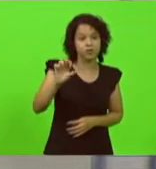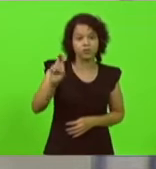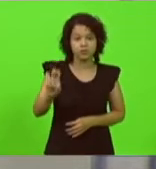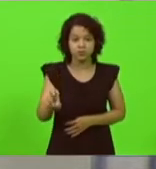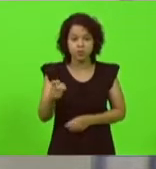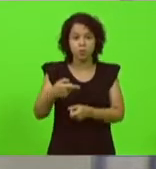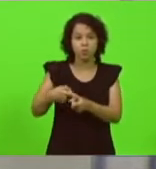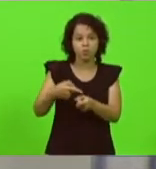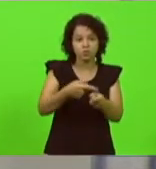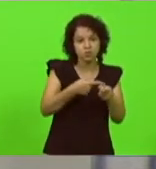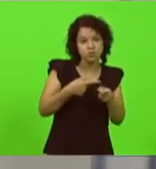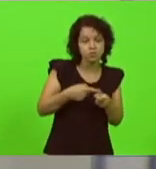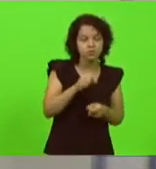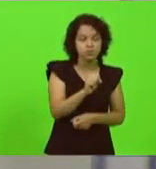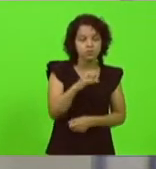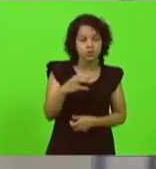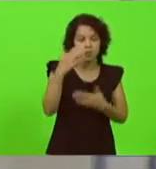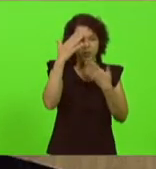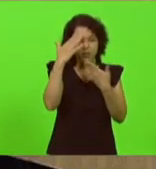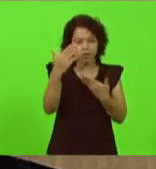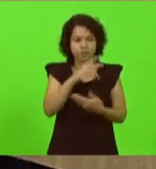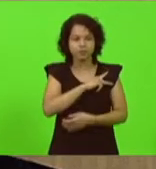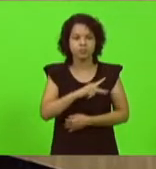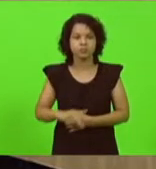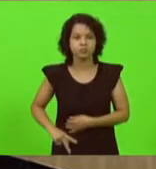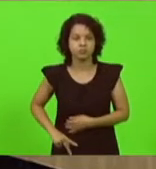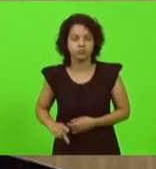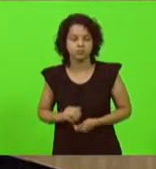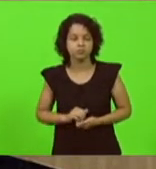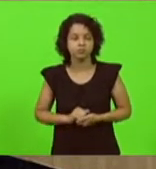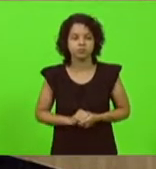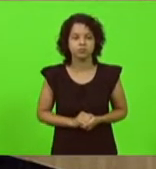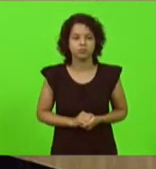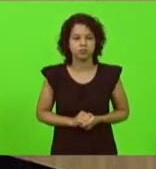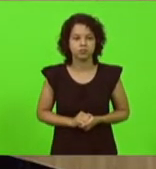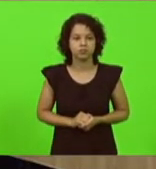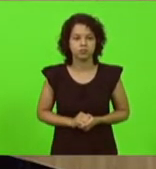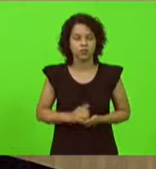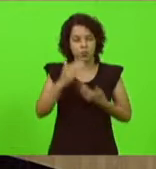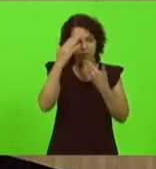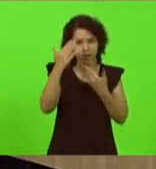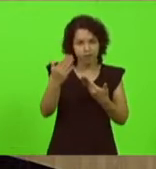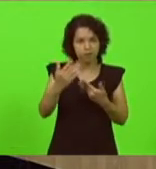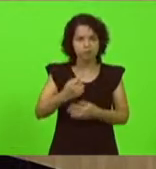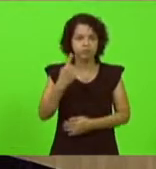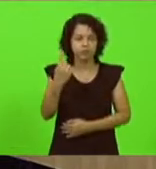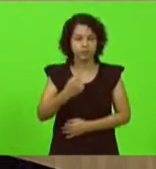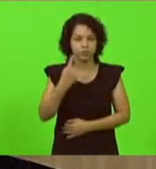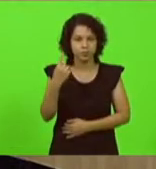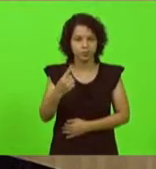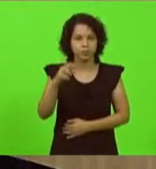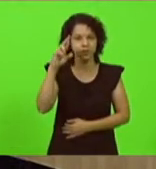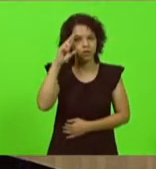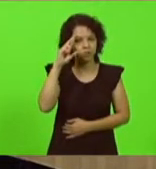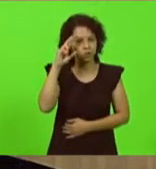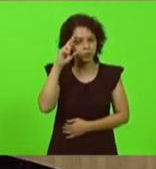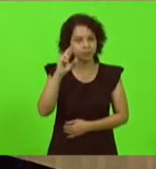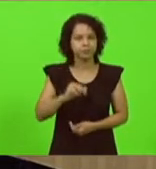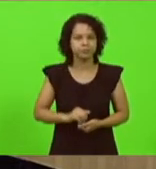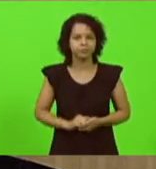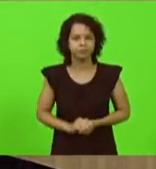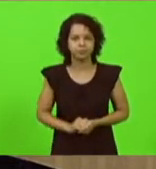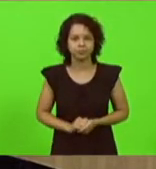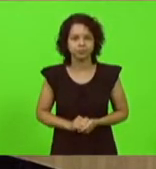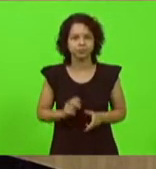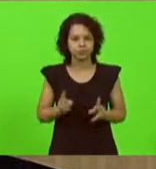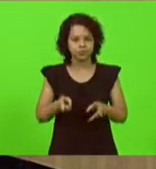catarinenses obrigado senhor presidente obrigado deputado Ricardo Alba ainda em